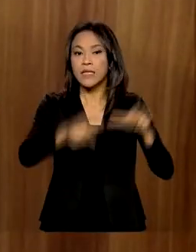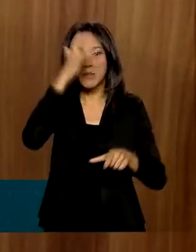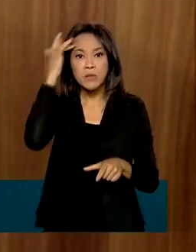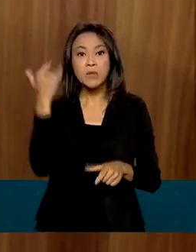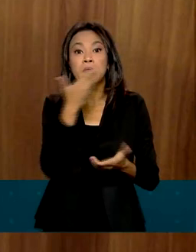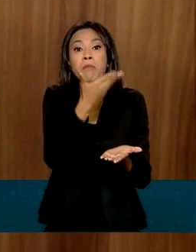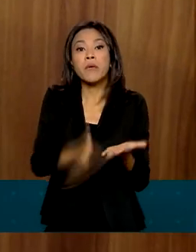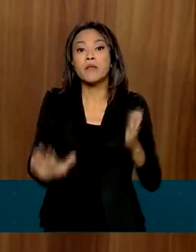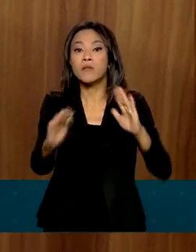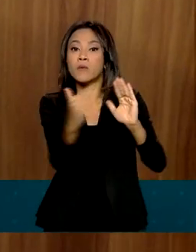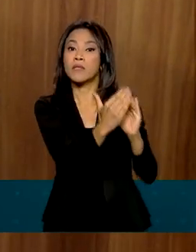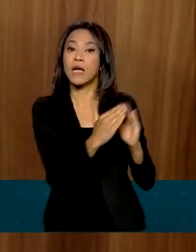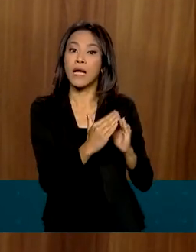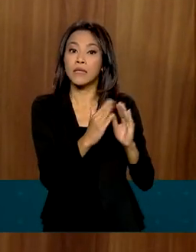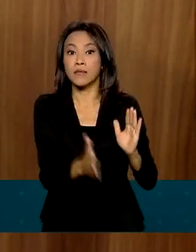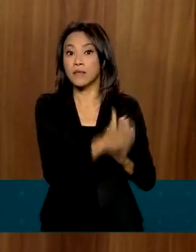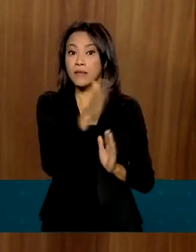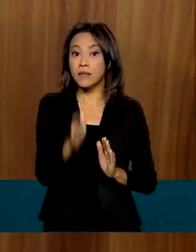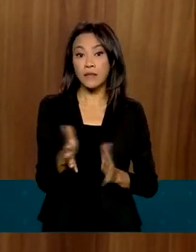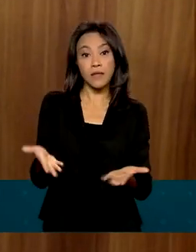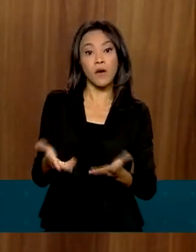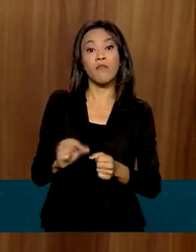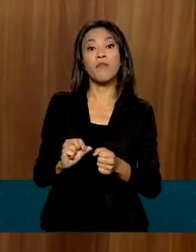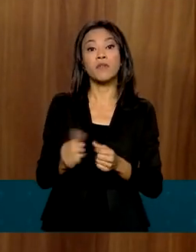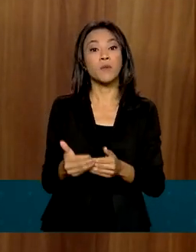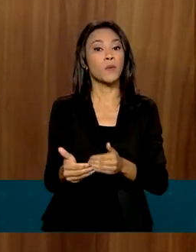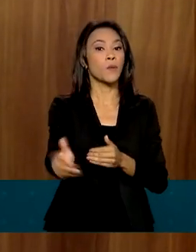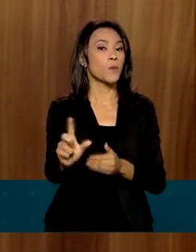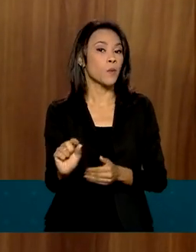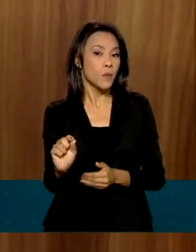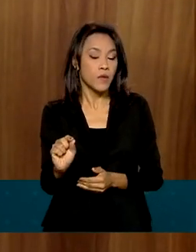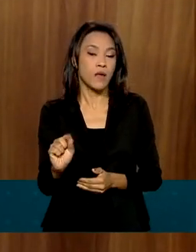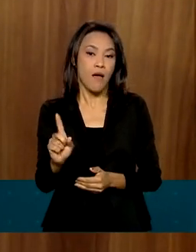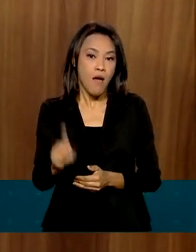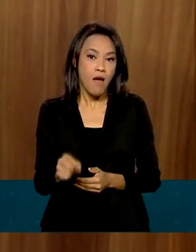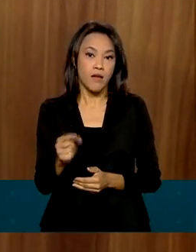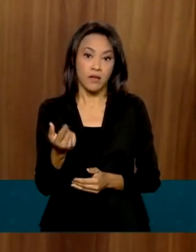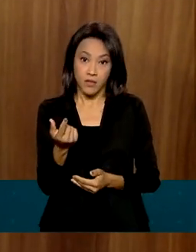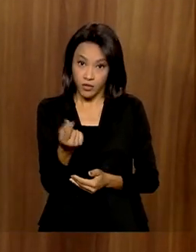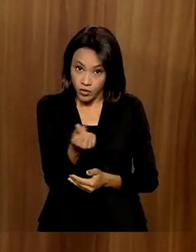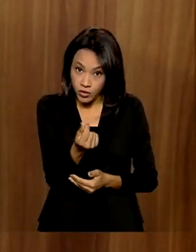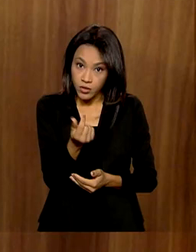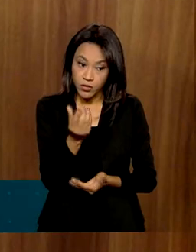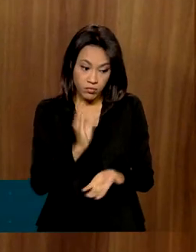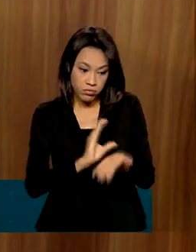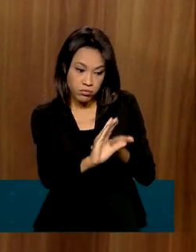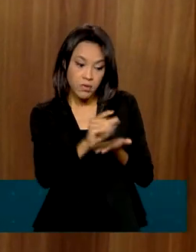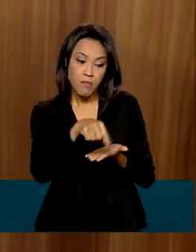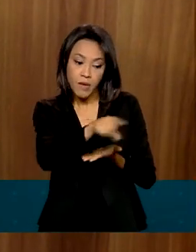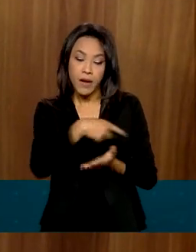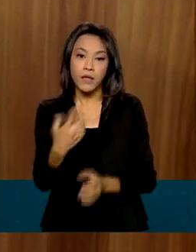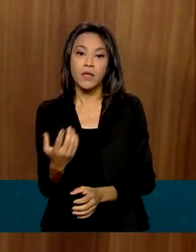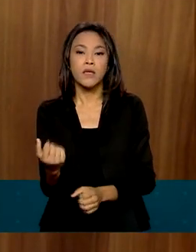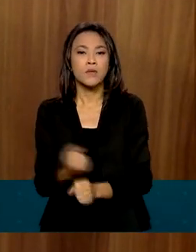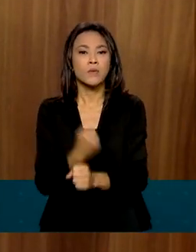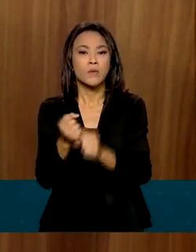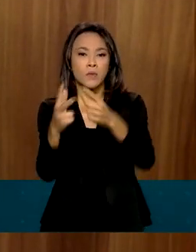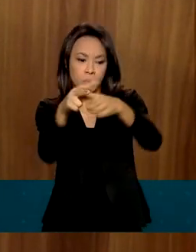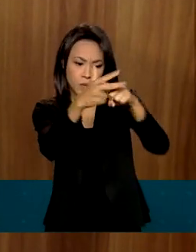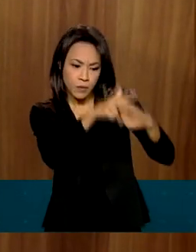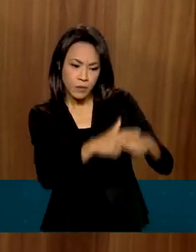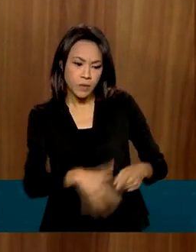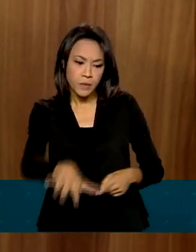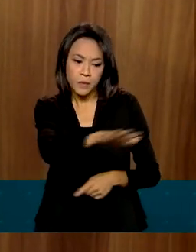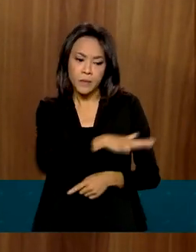desabrigadas e agora, num segundo momento, nós estamos fazendo liberação de recursos para a reconstrução dessas cidades. mais de 500